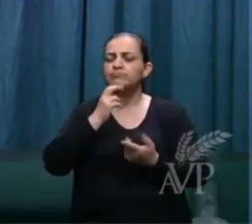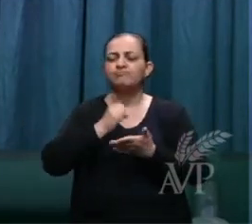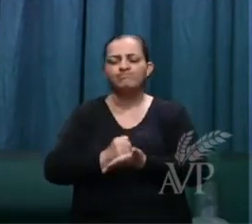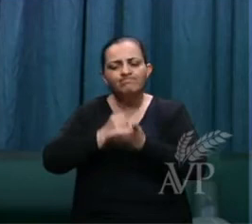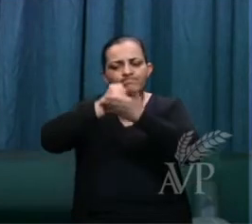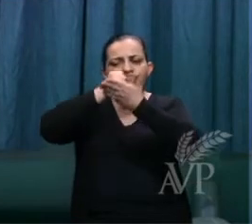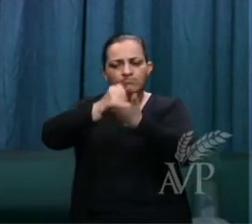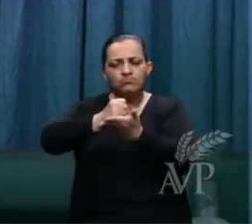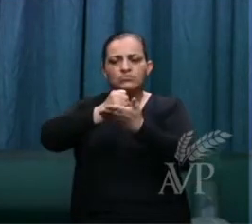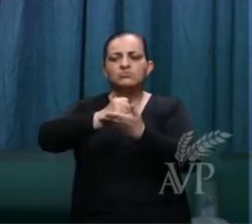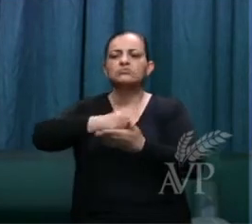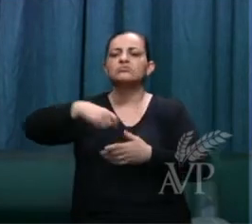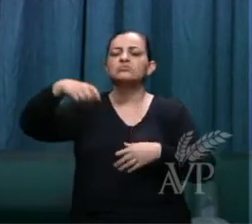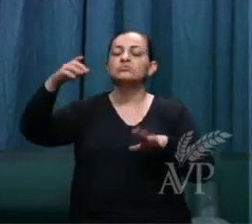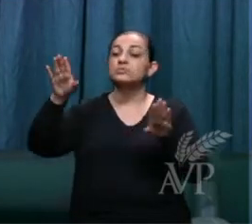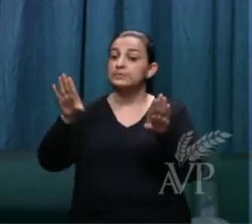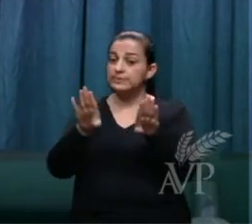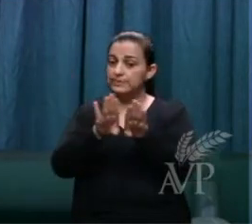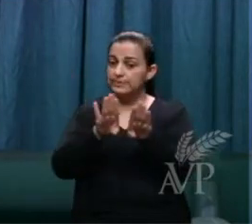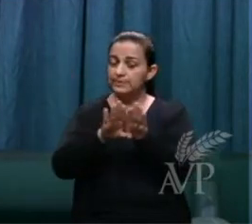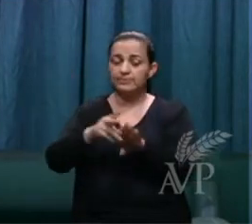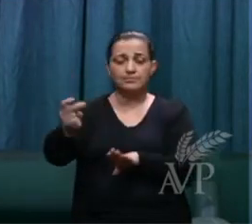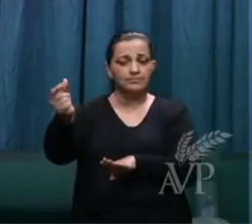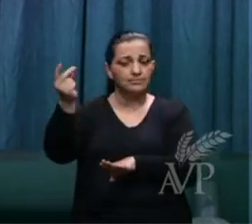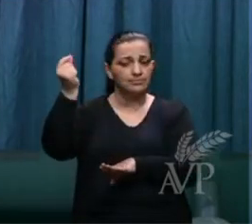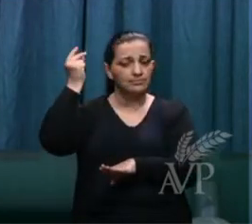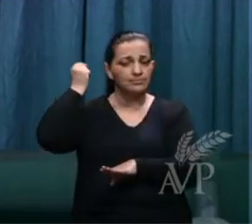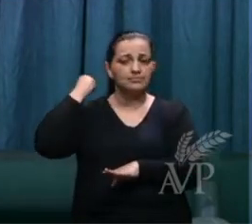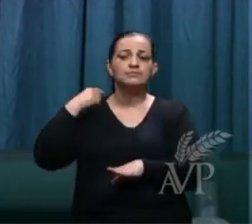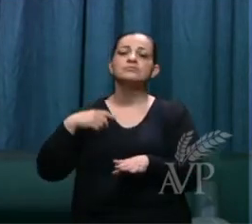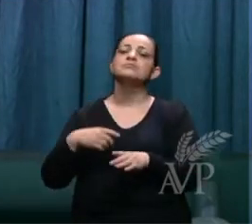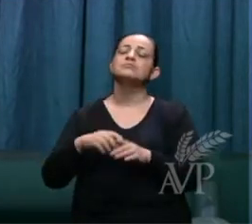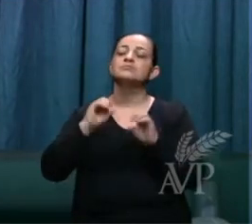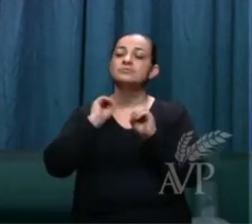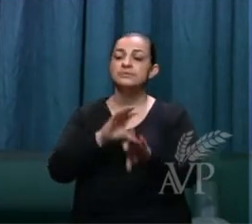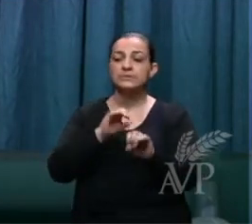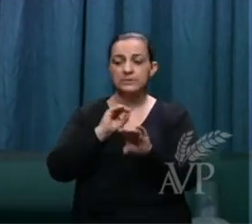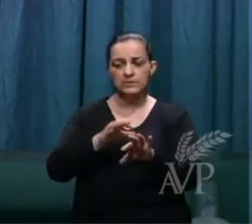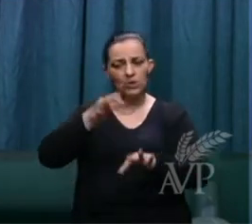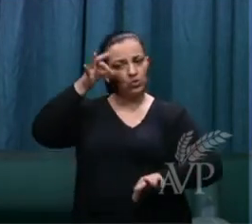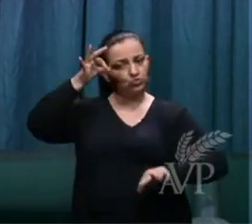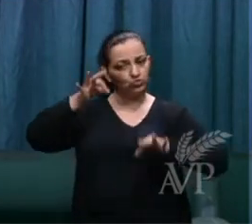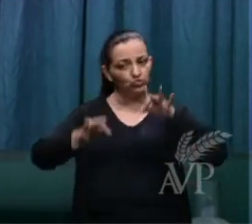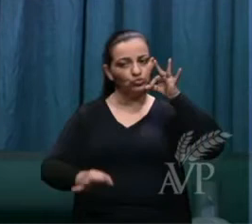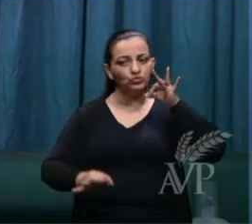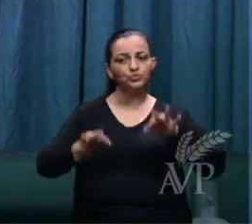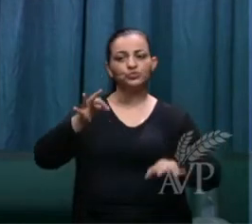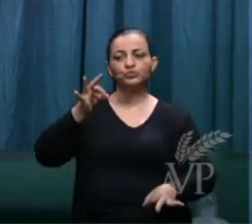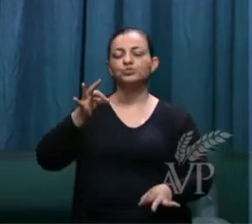e os que há muito ensina a justiça